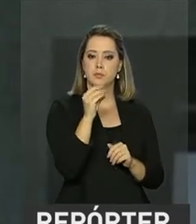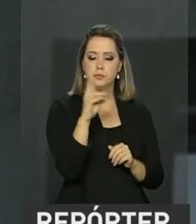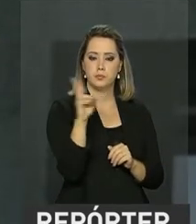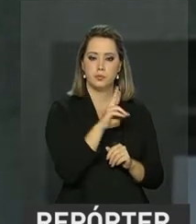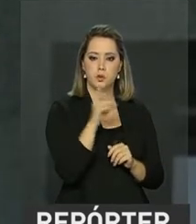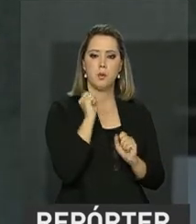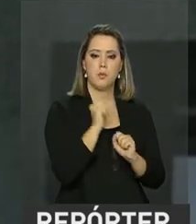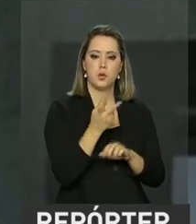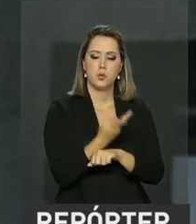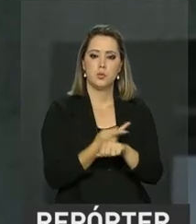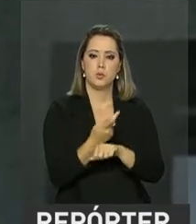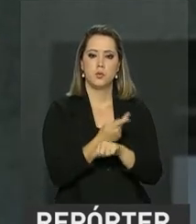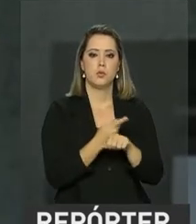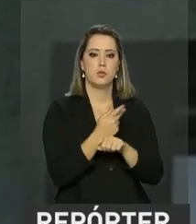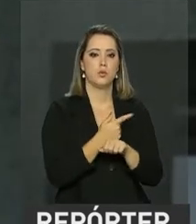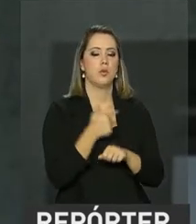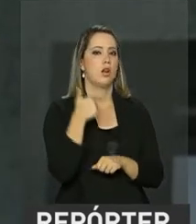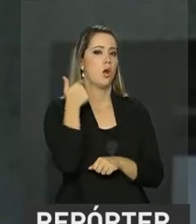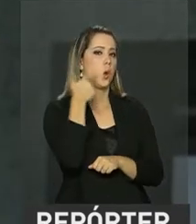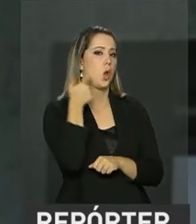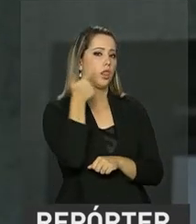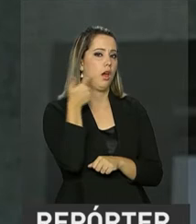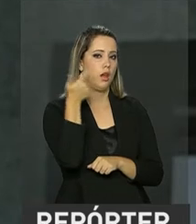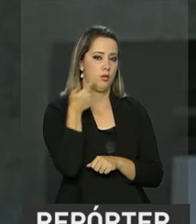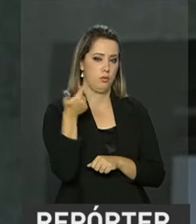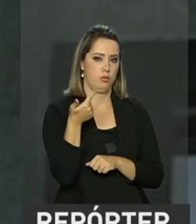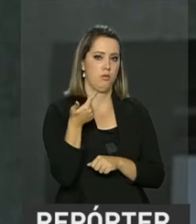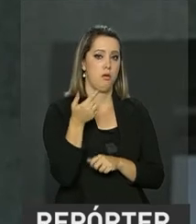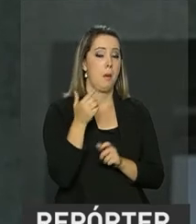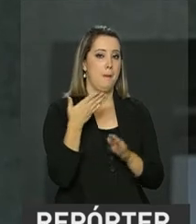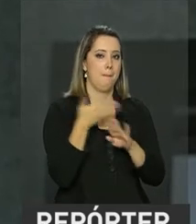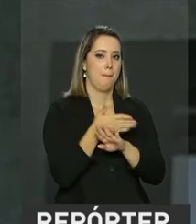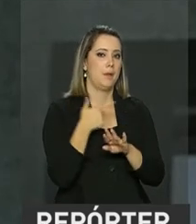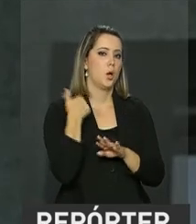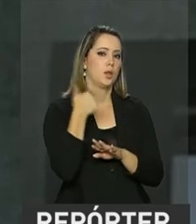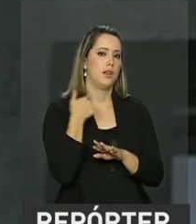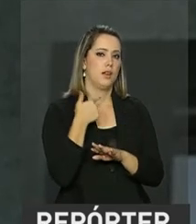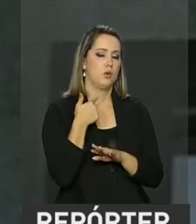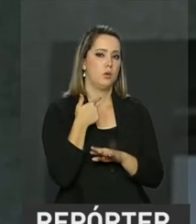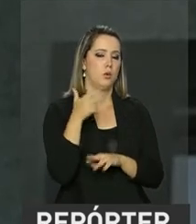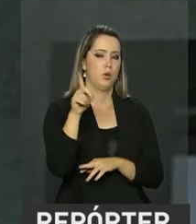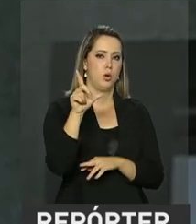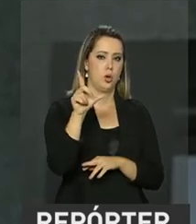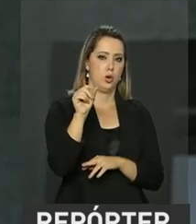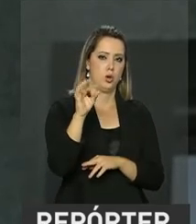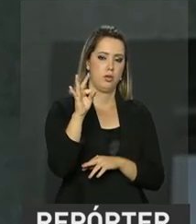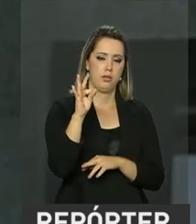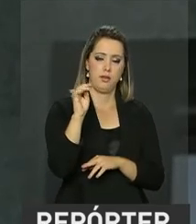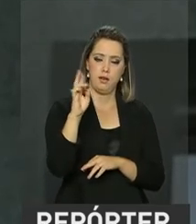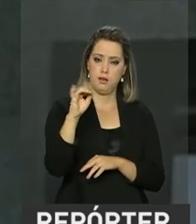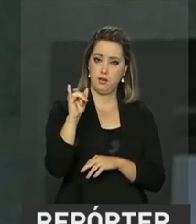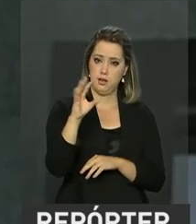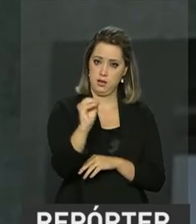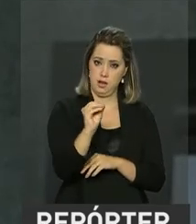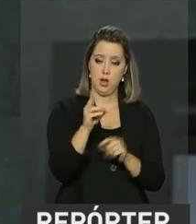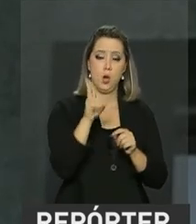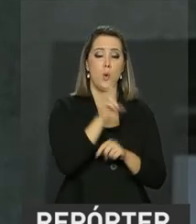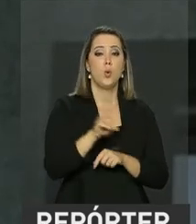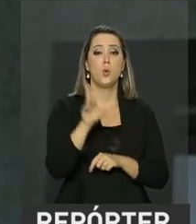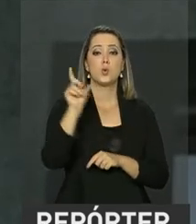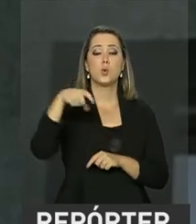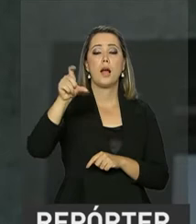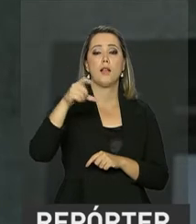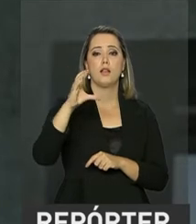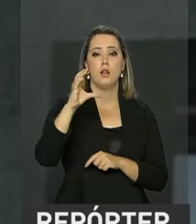ele pode procurar o lotérico mais perto da sua casa e fazer o saque usando o cartão do cidadão e a senha dele. Os valores